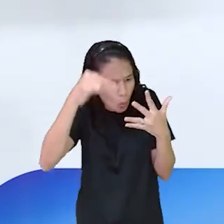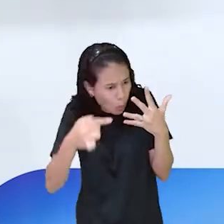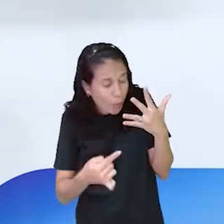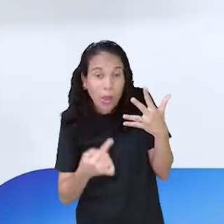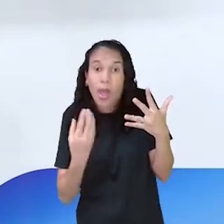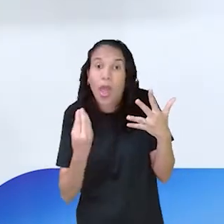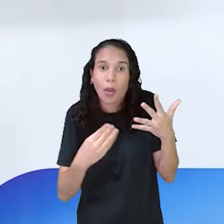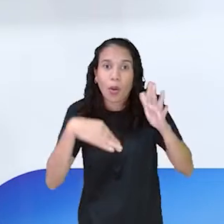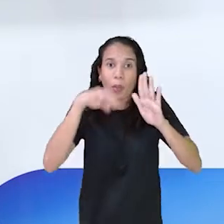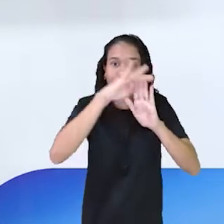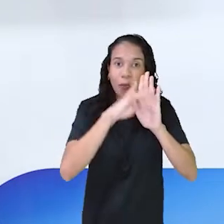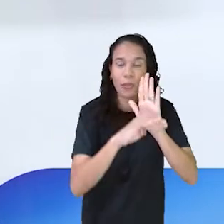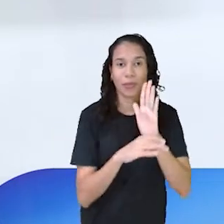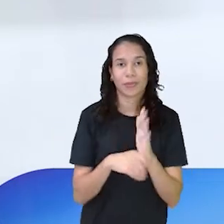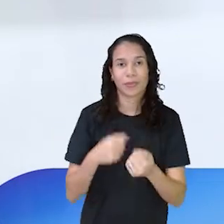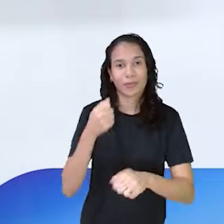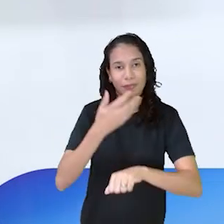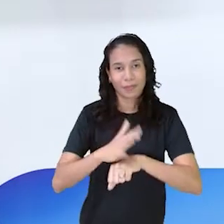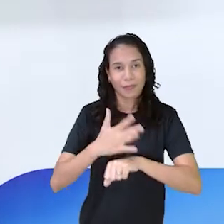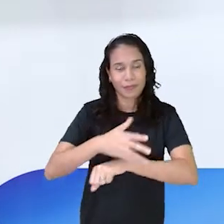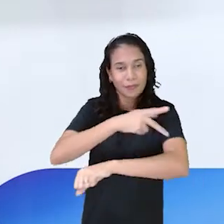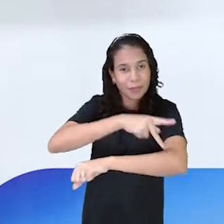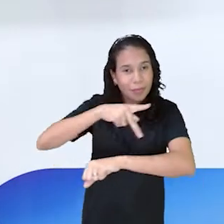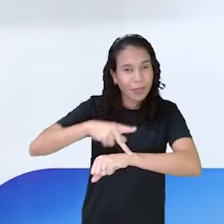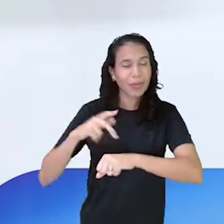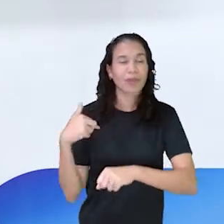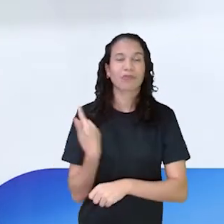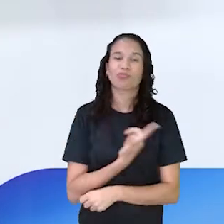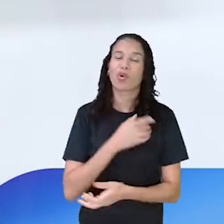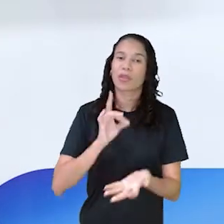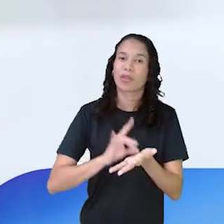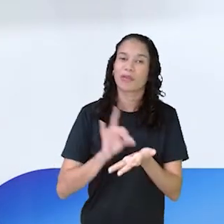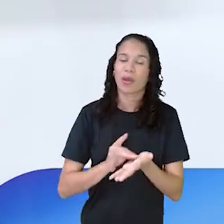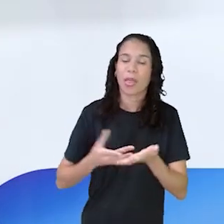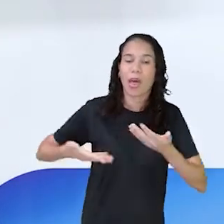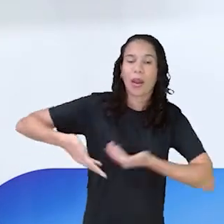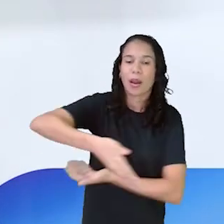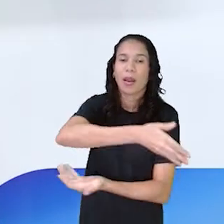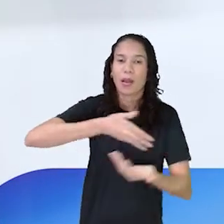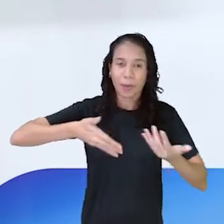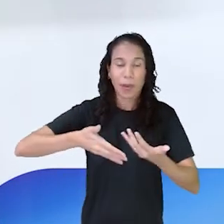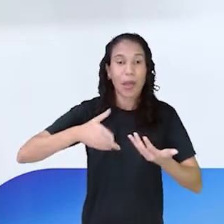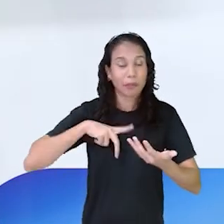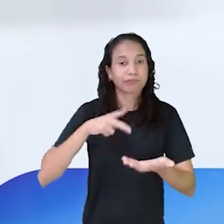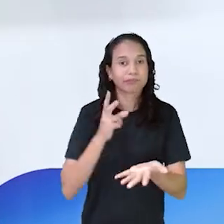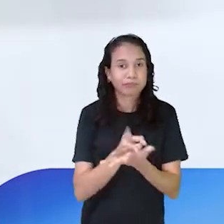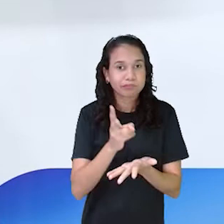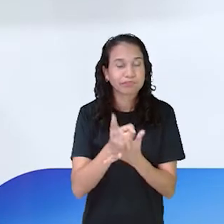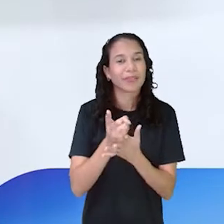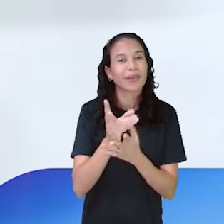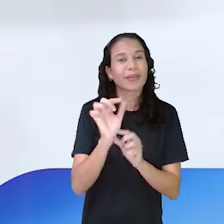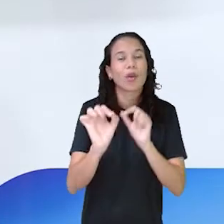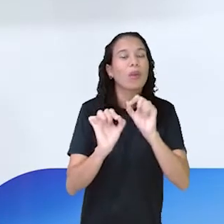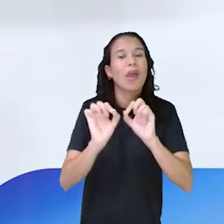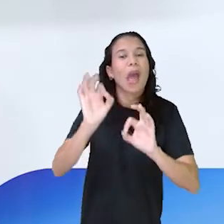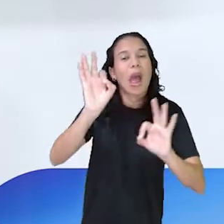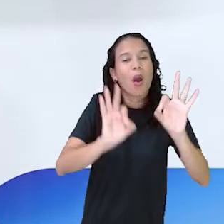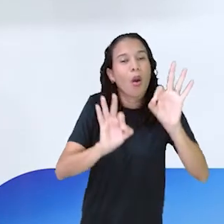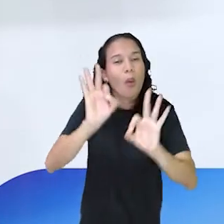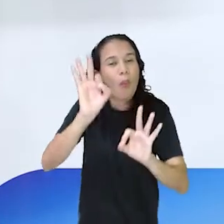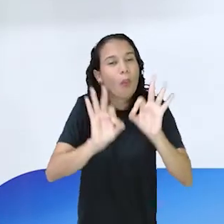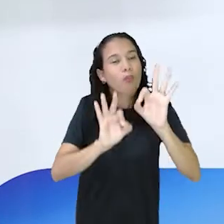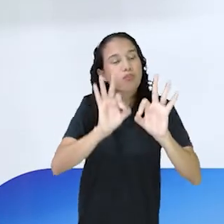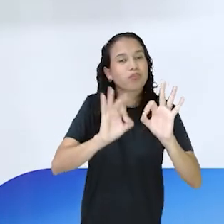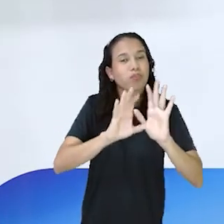um roteiro para o nosso trabalho pedagógico. Onde a gente vai fazer de forma interdisciplinar, transdisciplinar. Essa organização